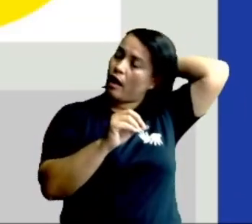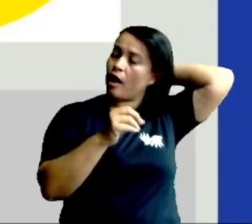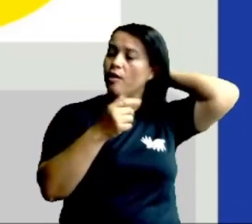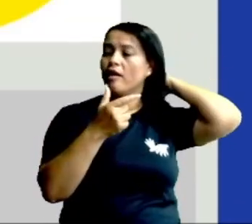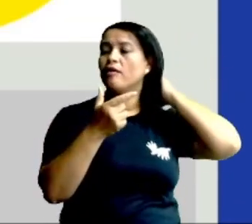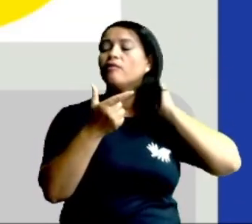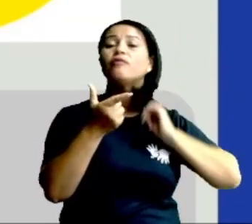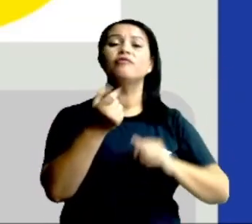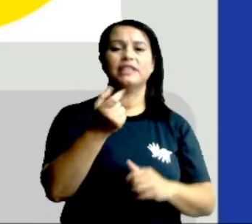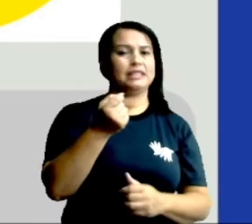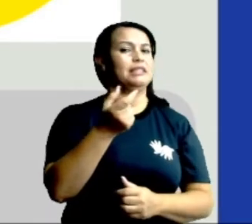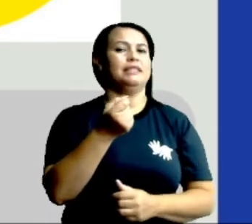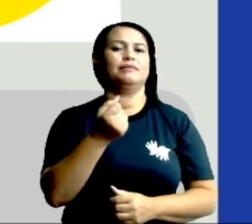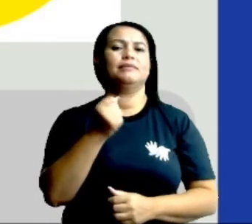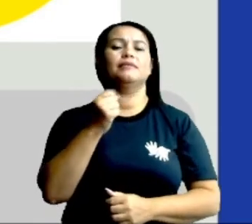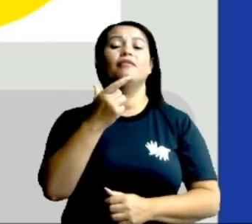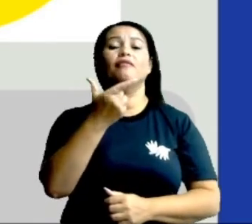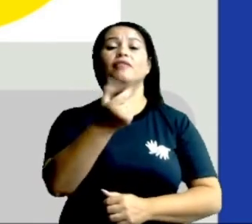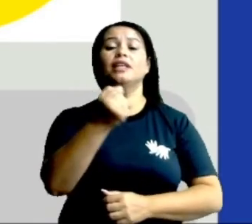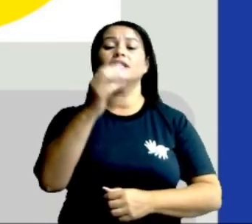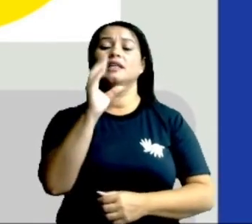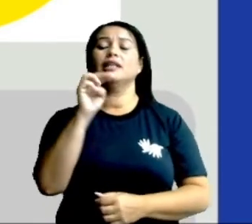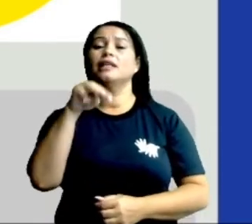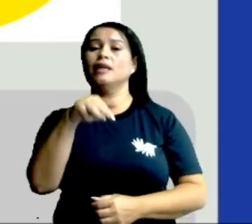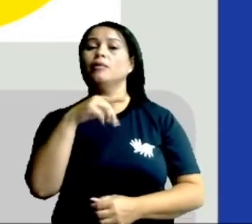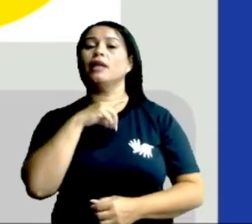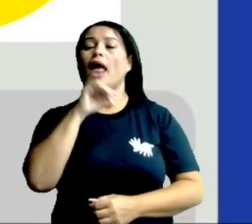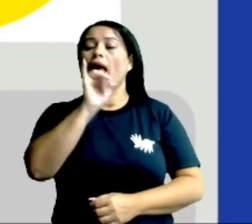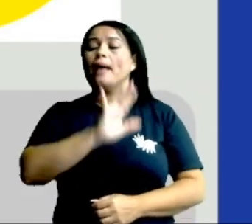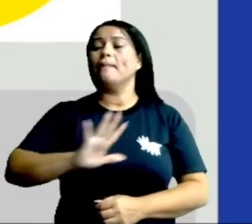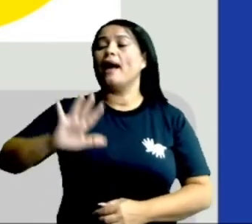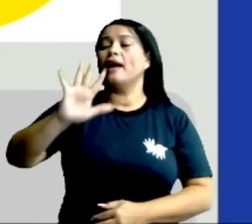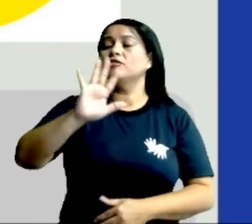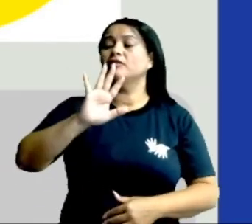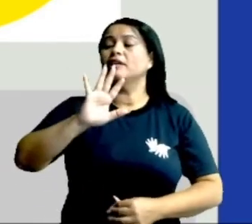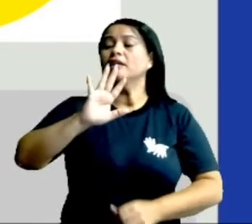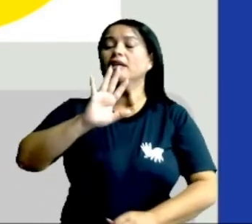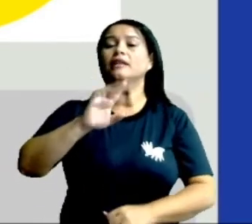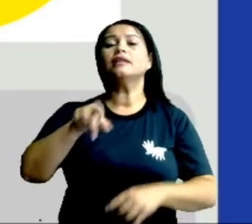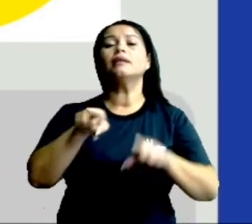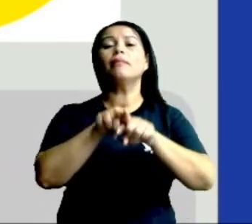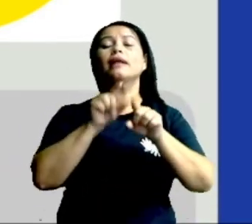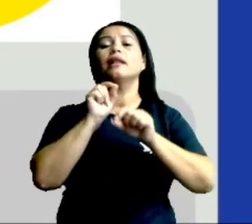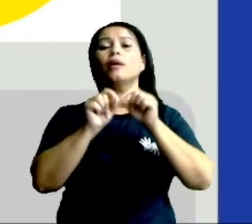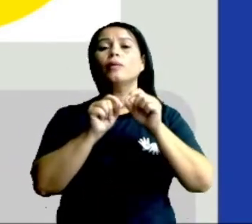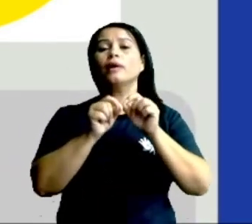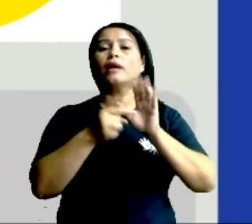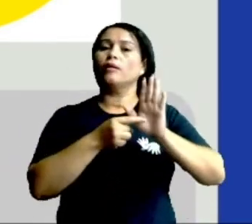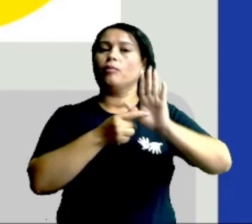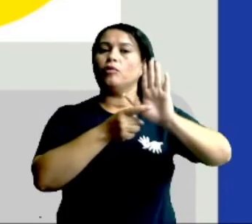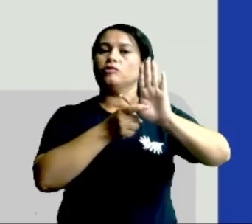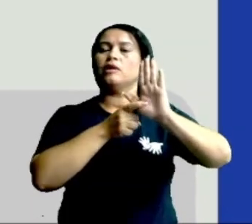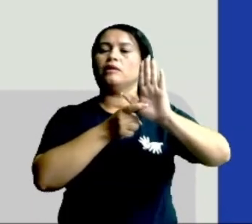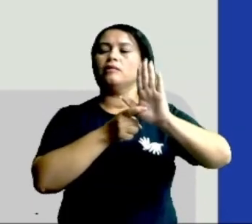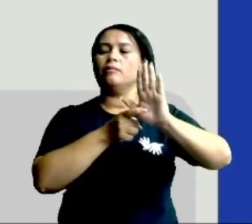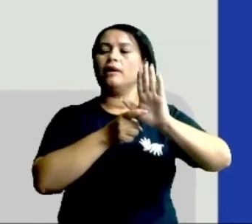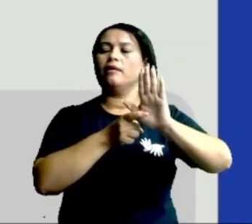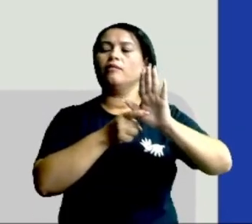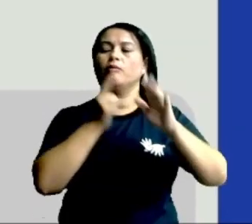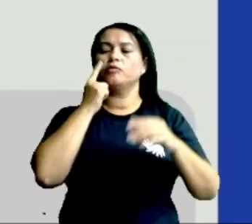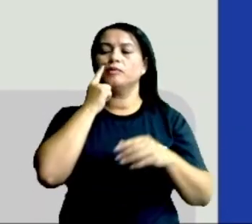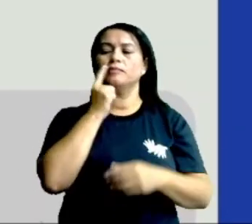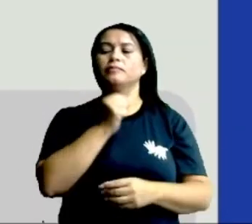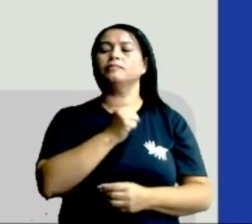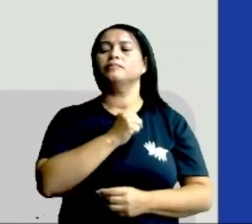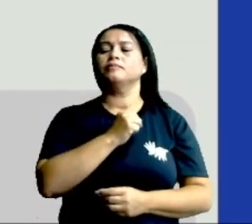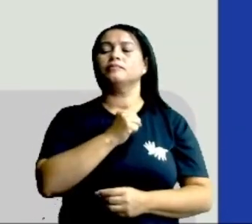O raio mede quanto? 20 centímetros. Tem a figura. E tem um enunciado. Não é isso? Então vamos